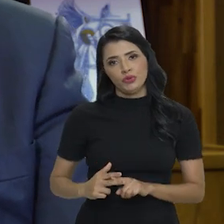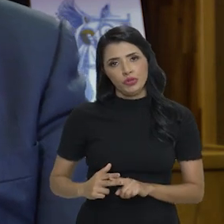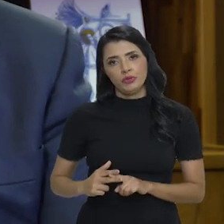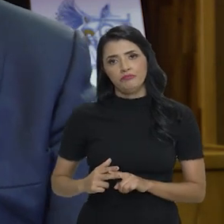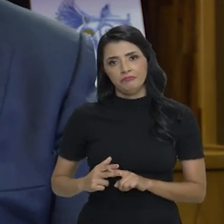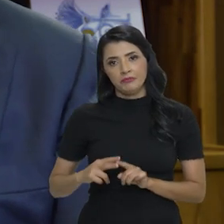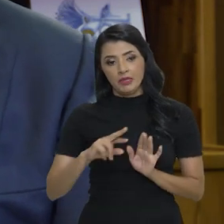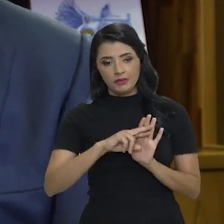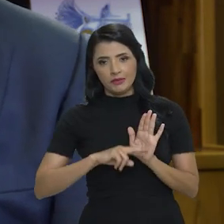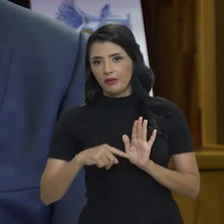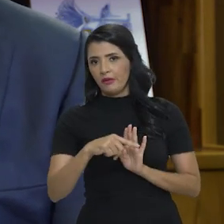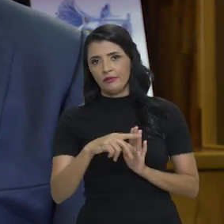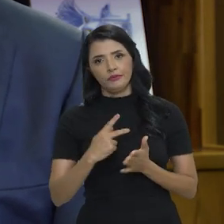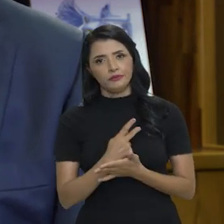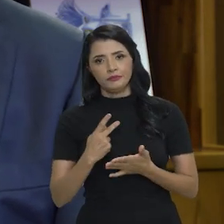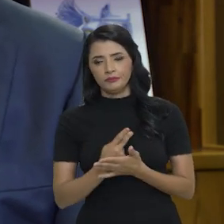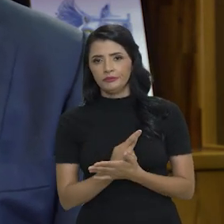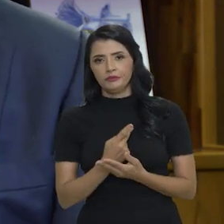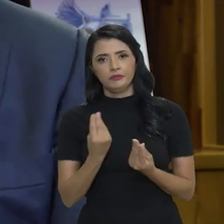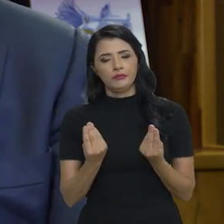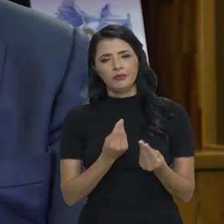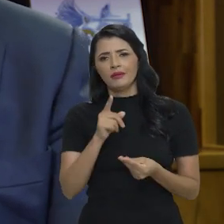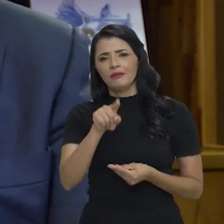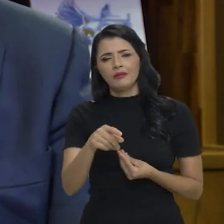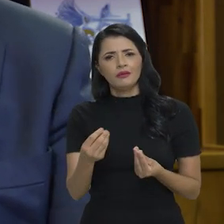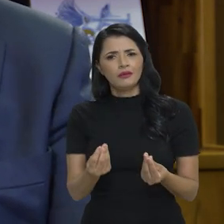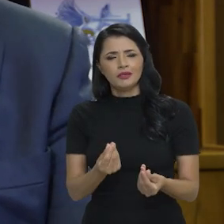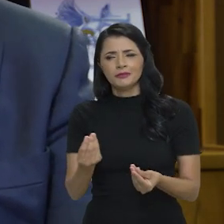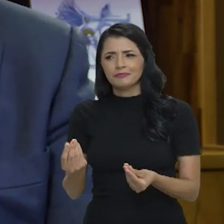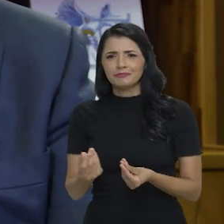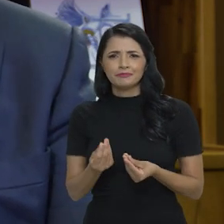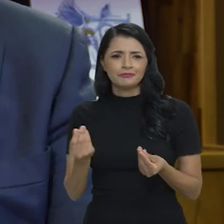corrigir essa distorção, que é um verdadeiro